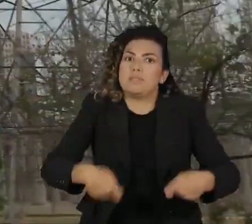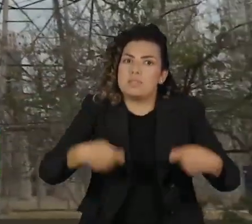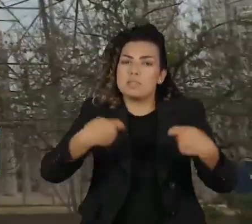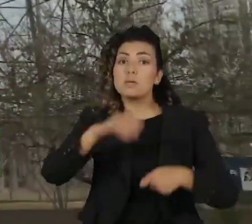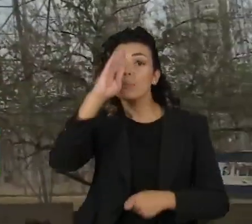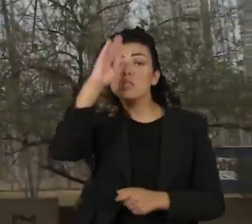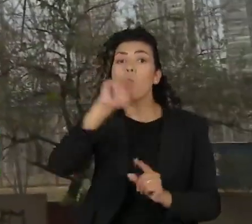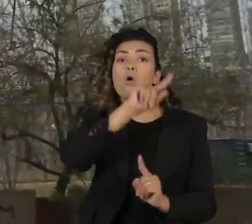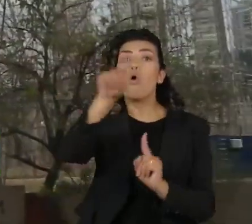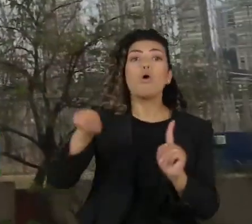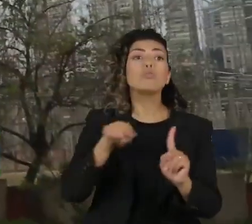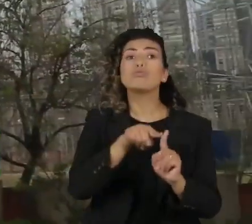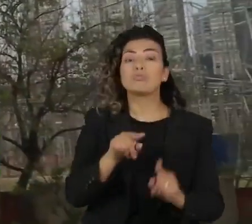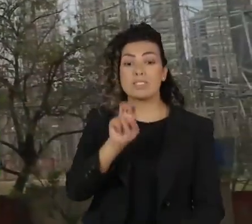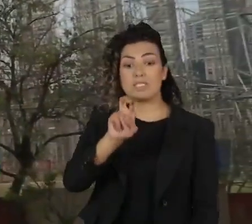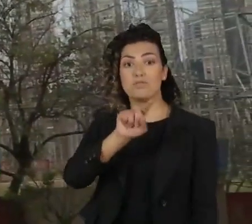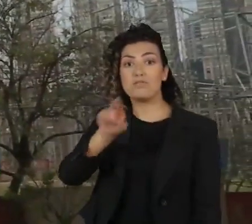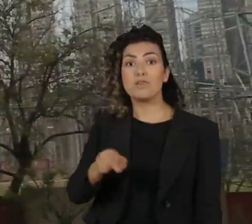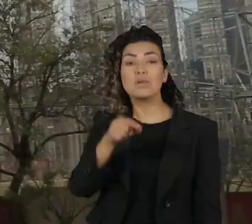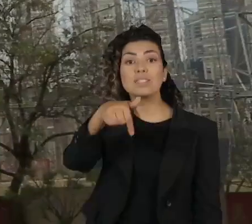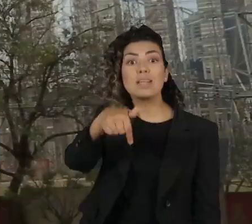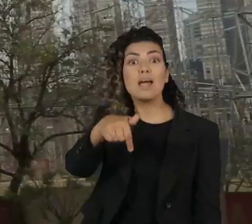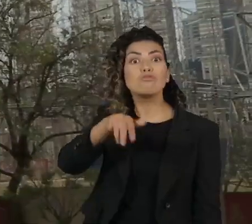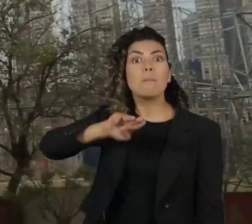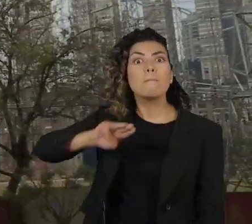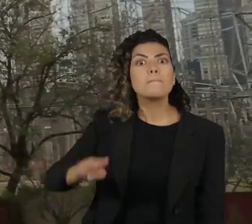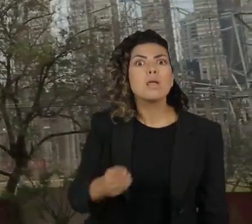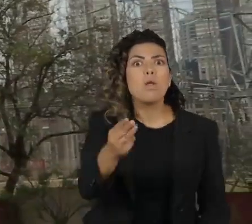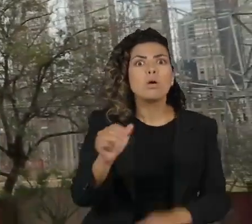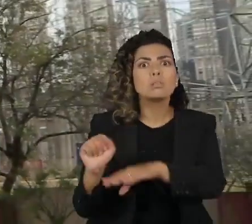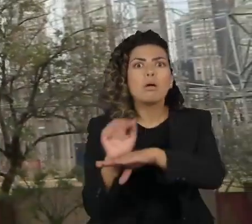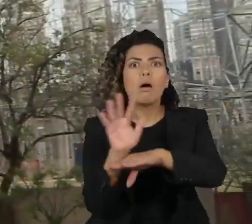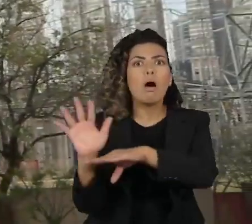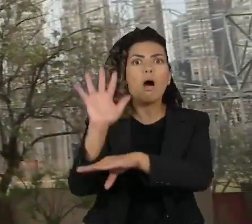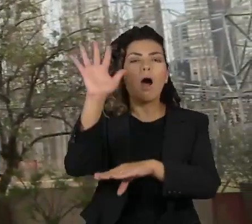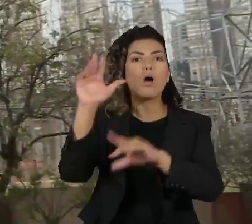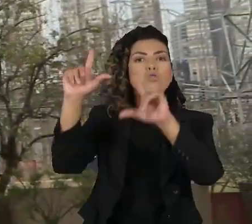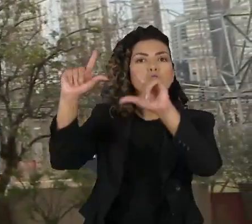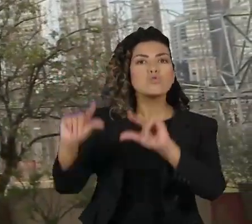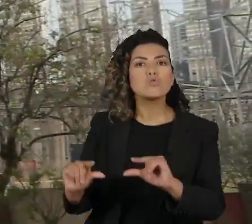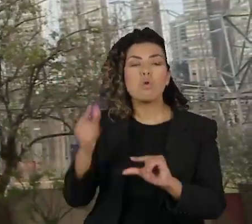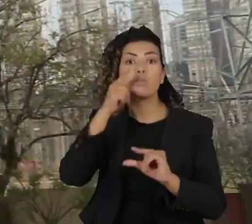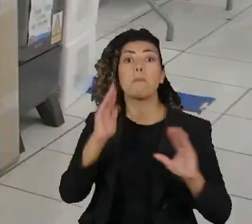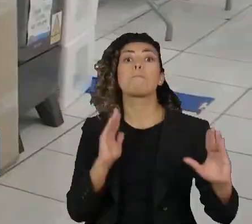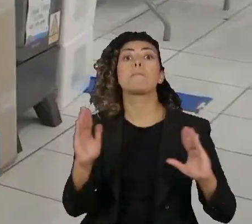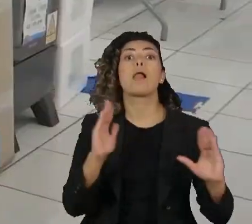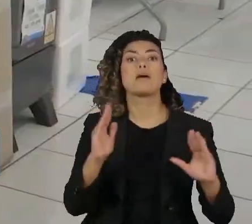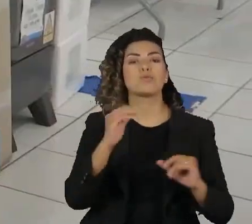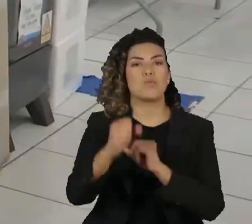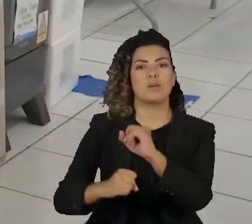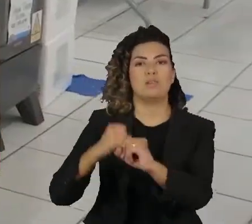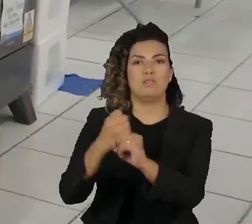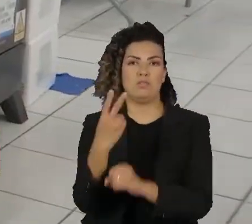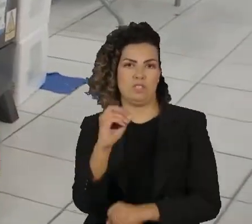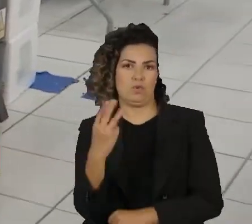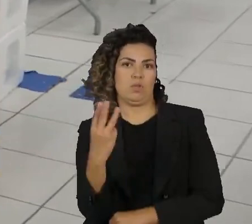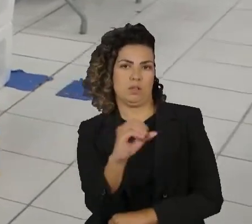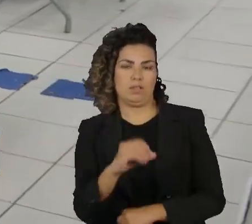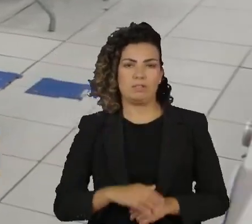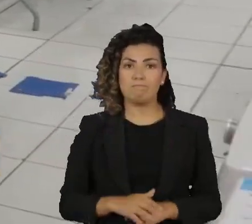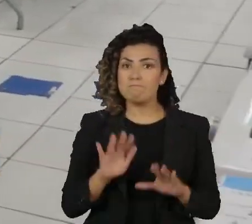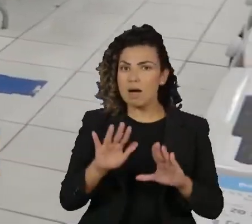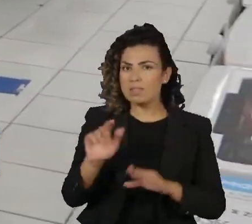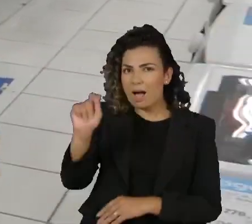emissão de 5,7 milhões de toneladas de gás carbônico até 2030. Mas para a Associação